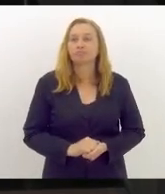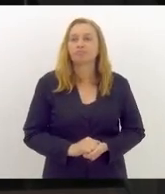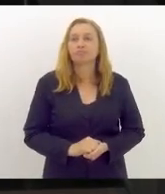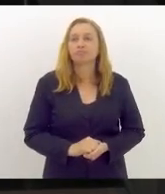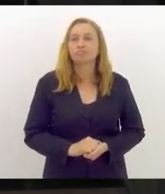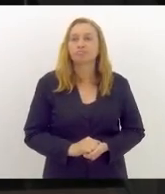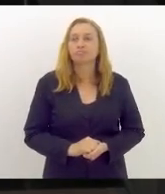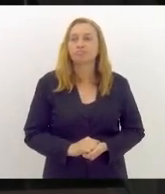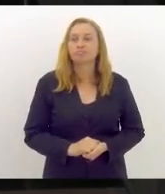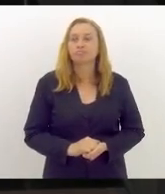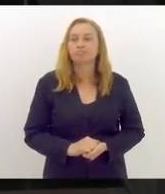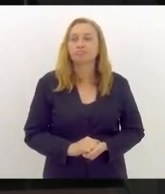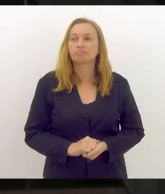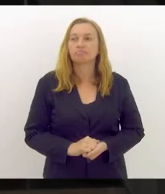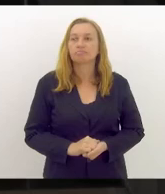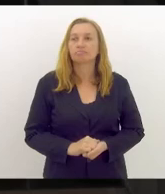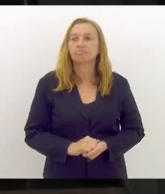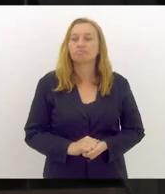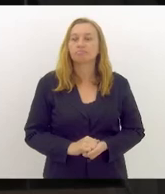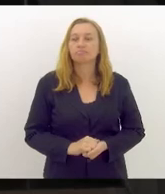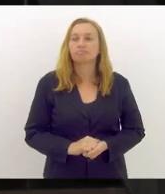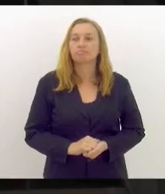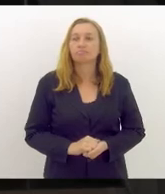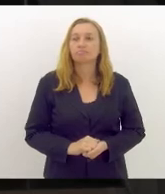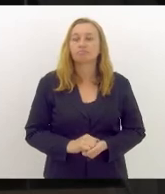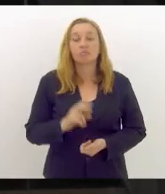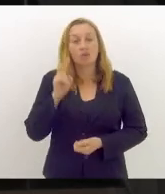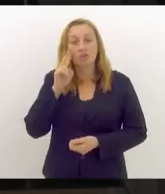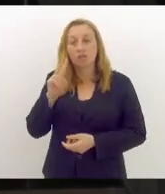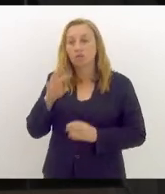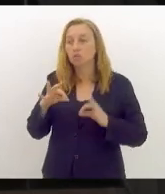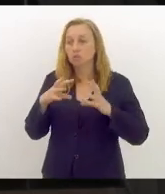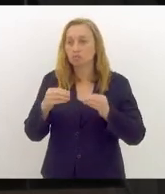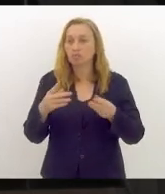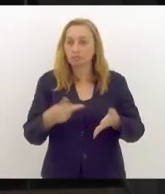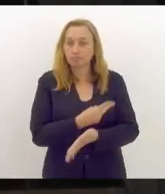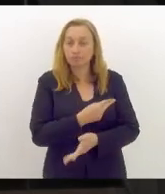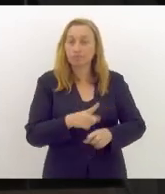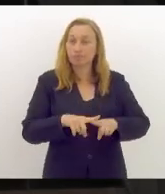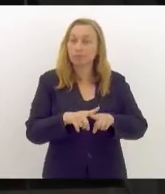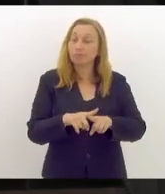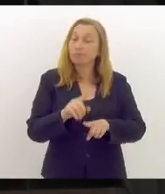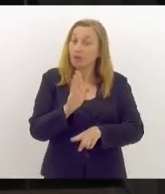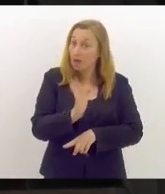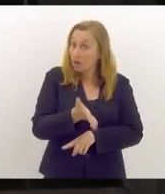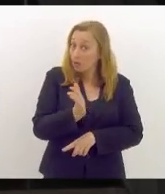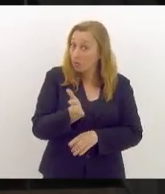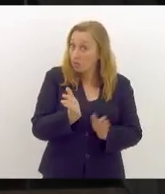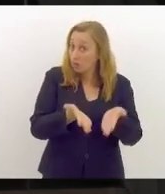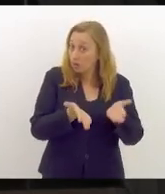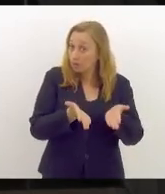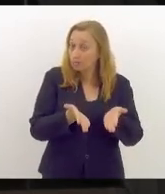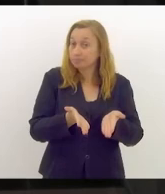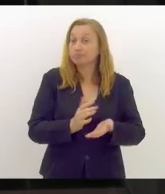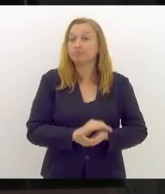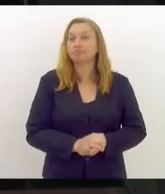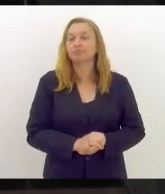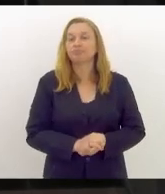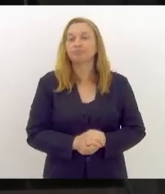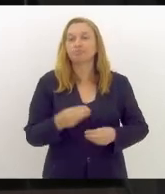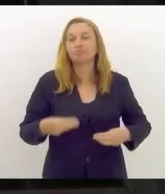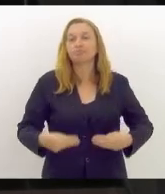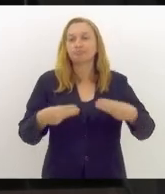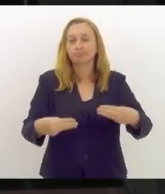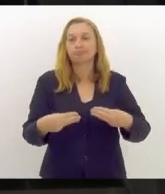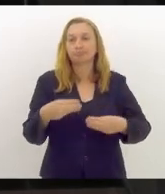assistindo esses episódios. Agora, recentemente, o ministro